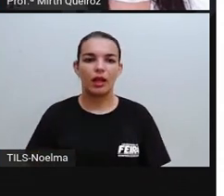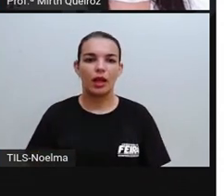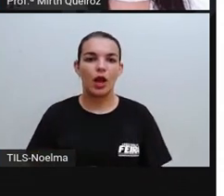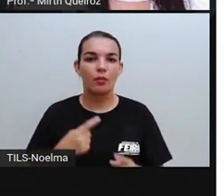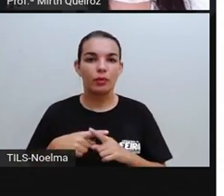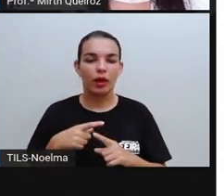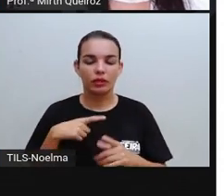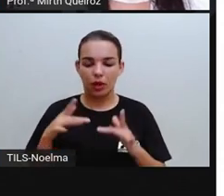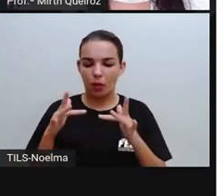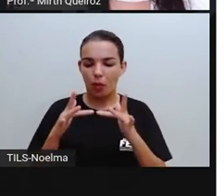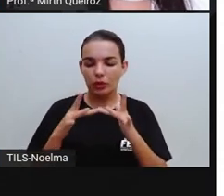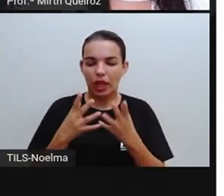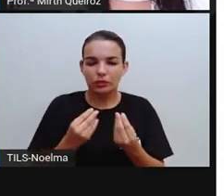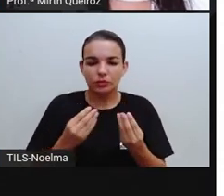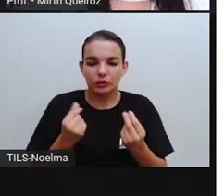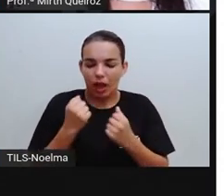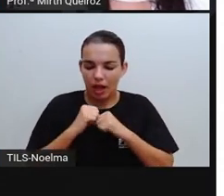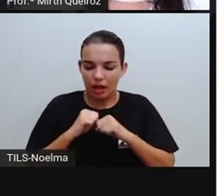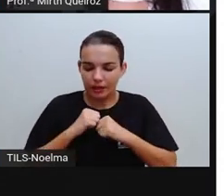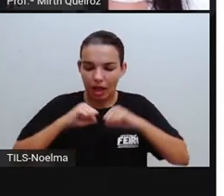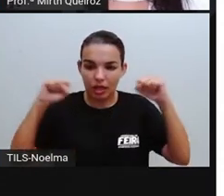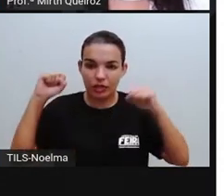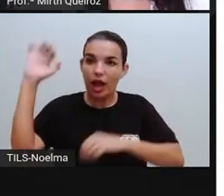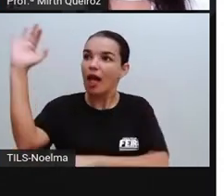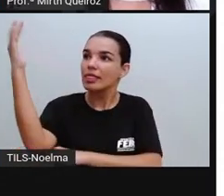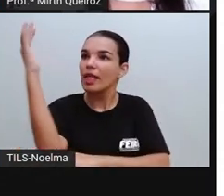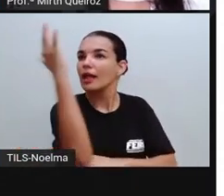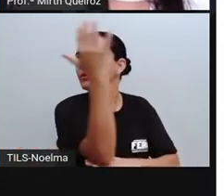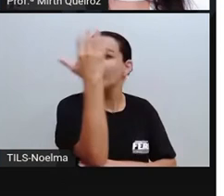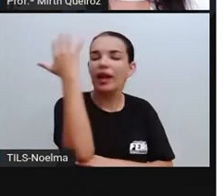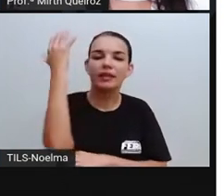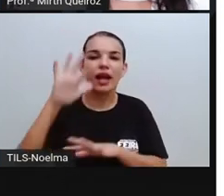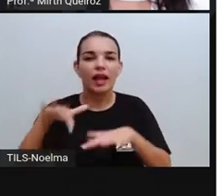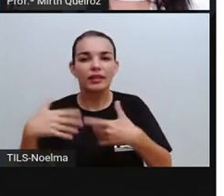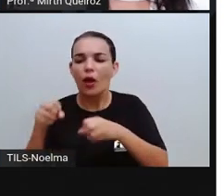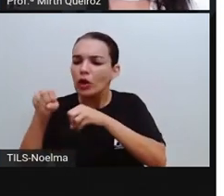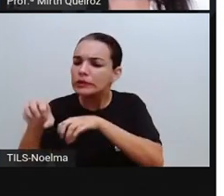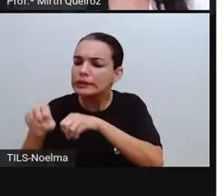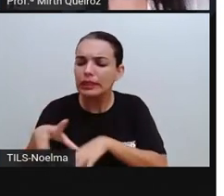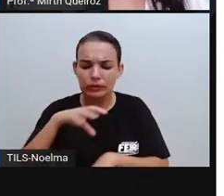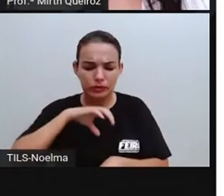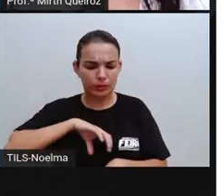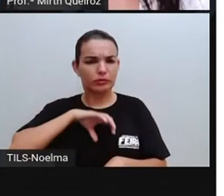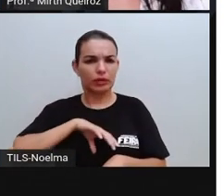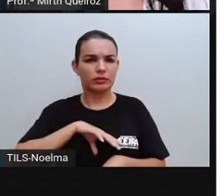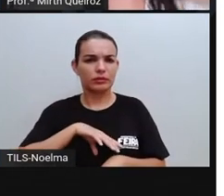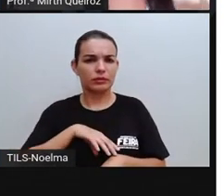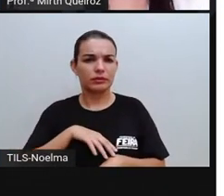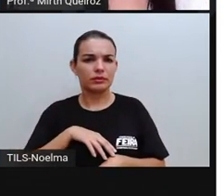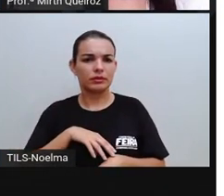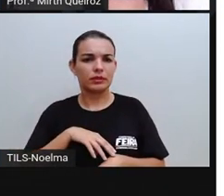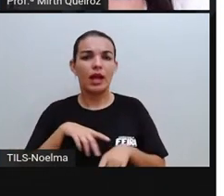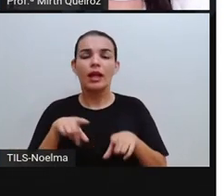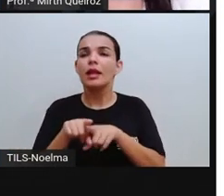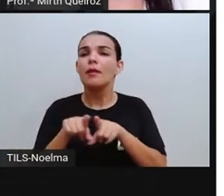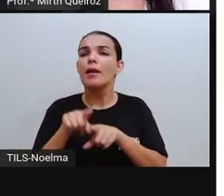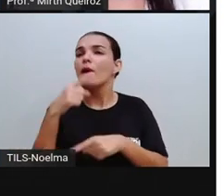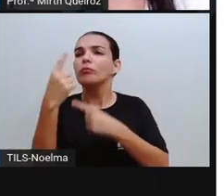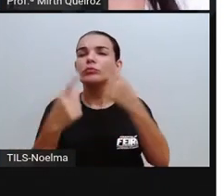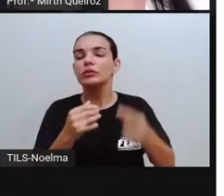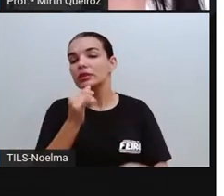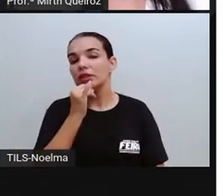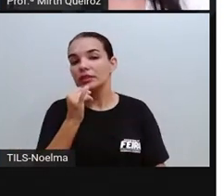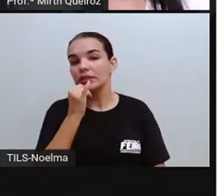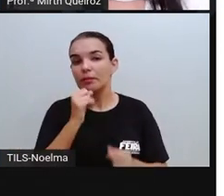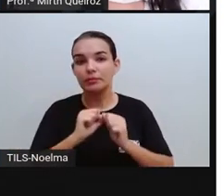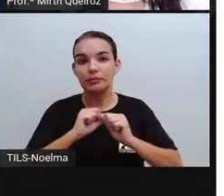muito grande aí com a natureza, eles foram ensinando aos portugueses. Um dos exemplos mais claros da